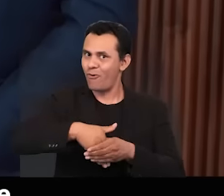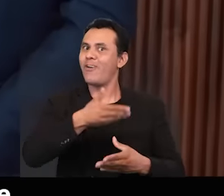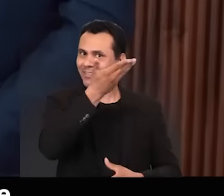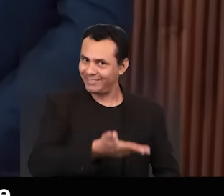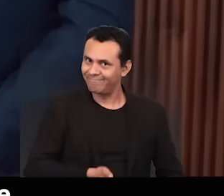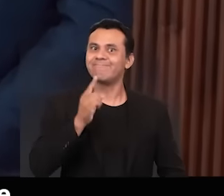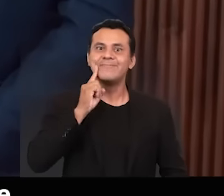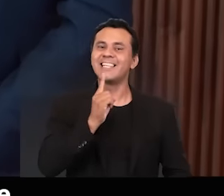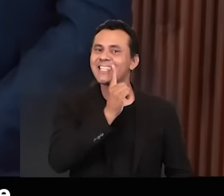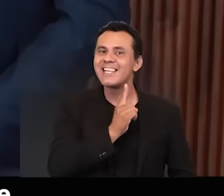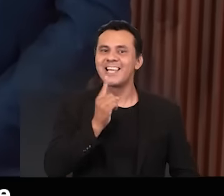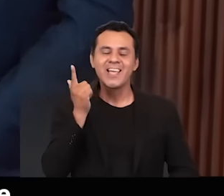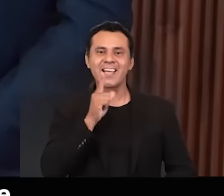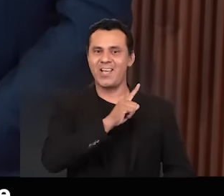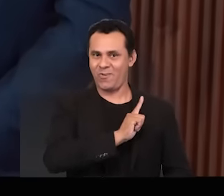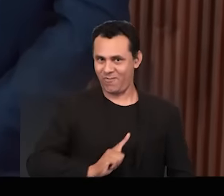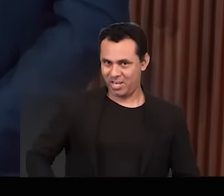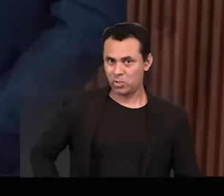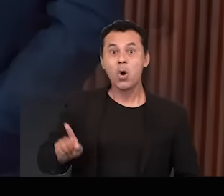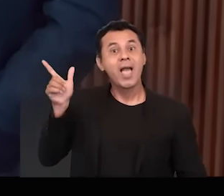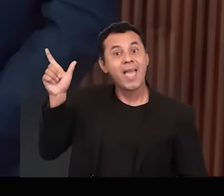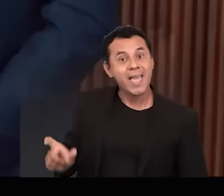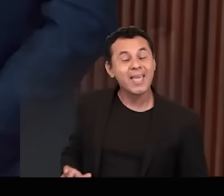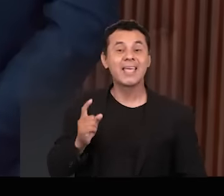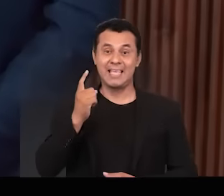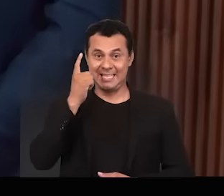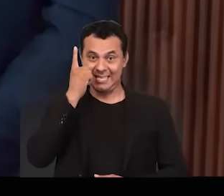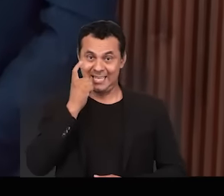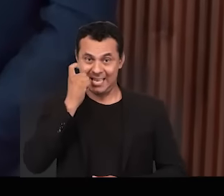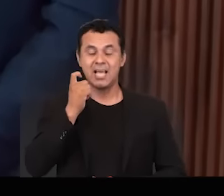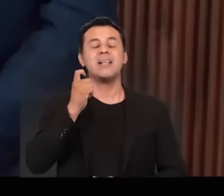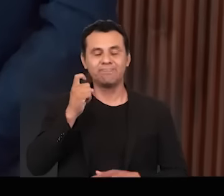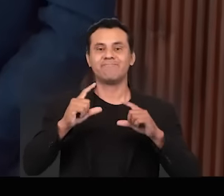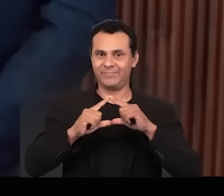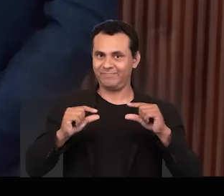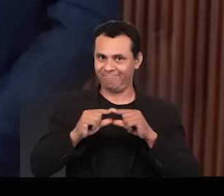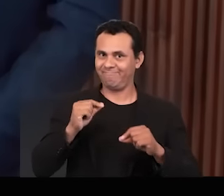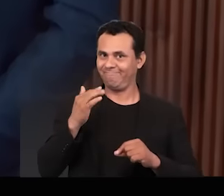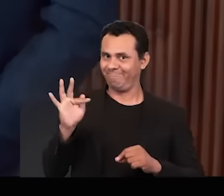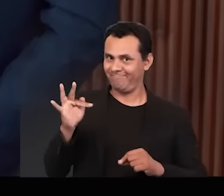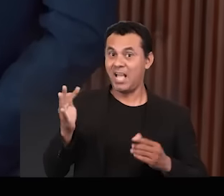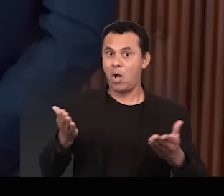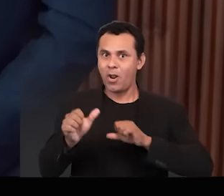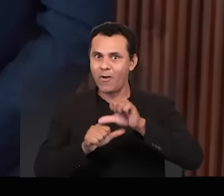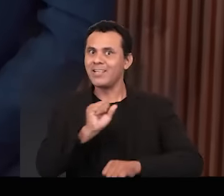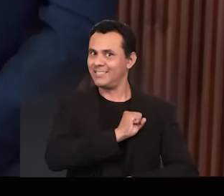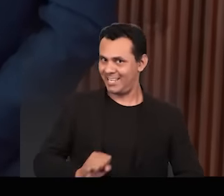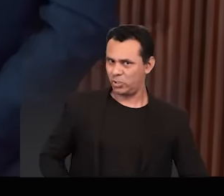repita o seu voto no Denário para o governador e do Irã Gonçalves, deputado federal, para o nosso Senado Federal.